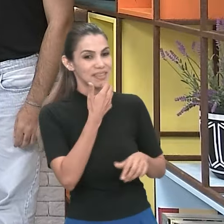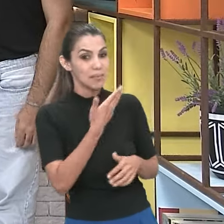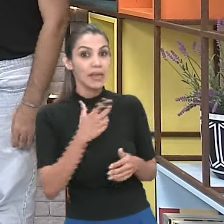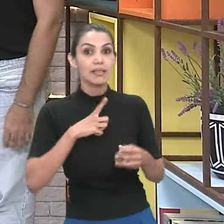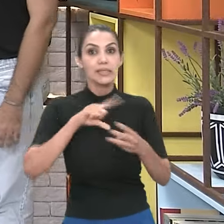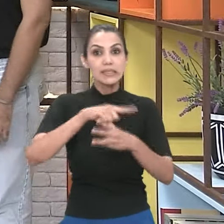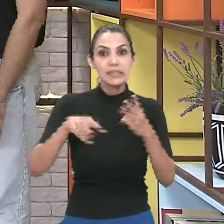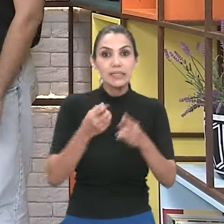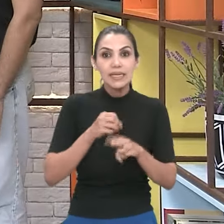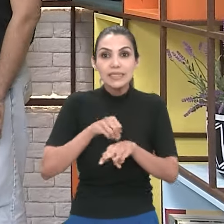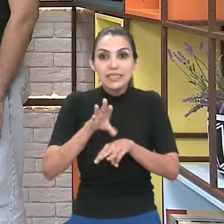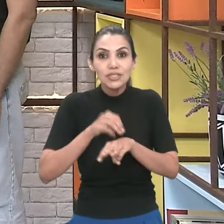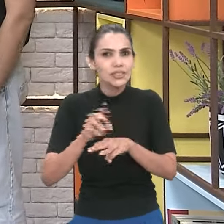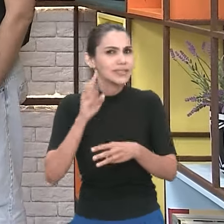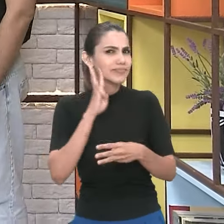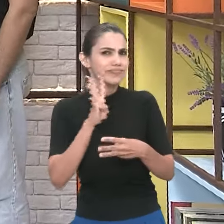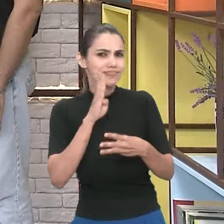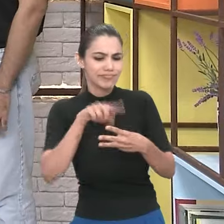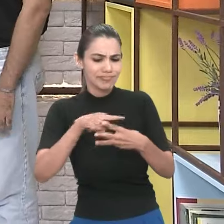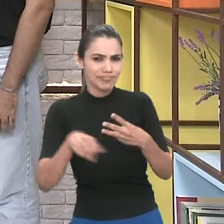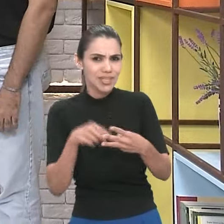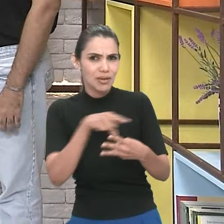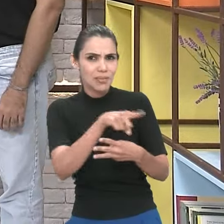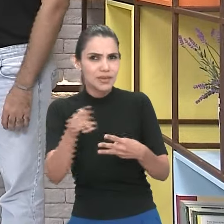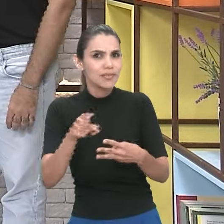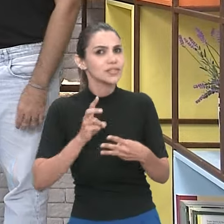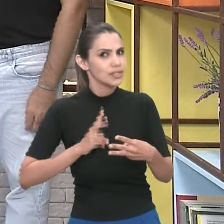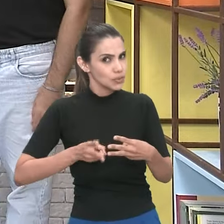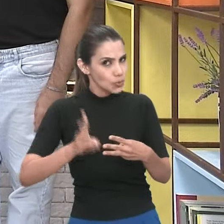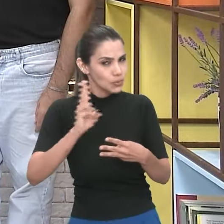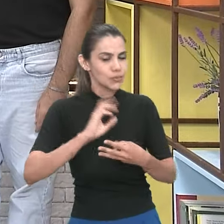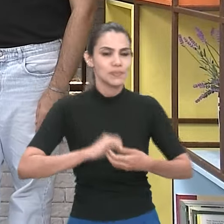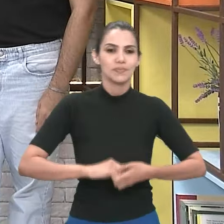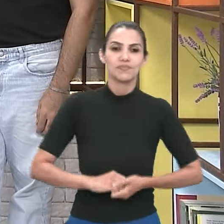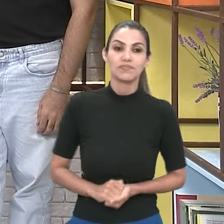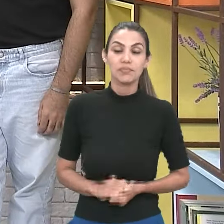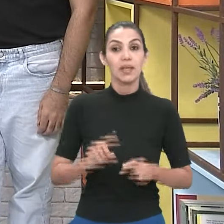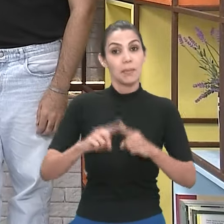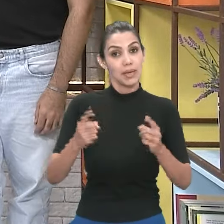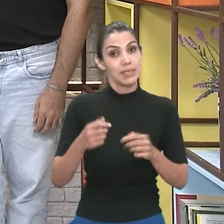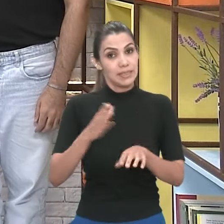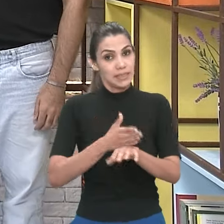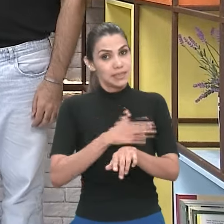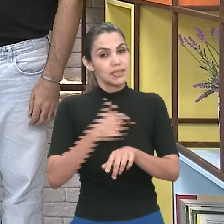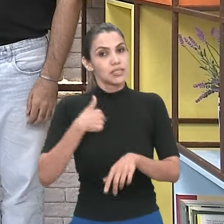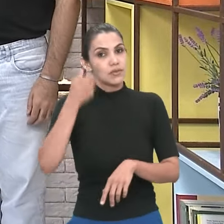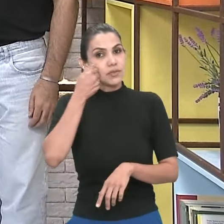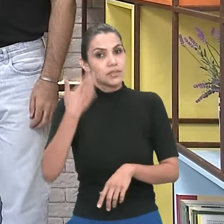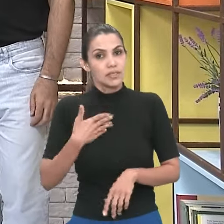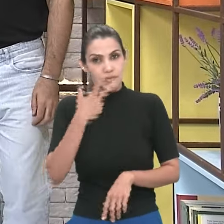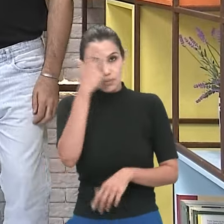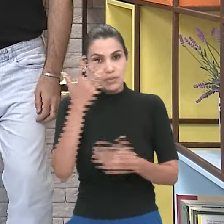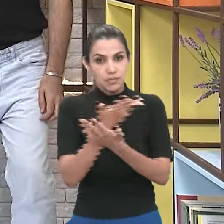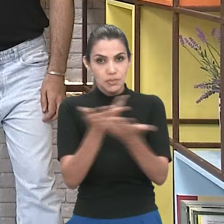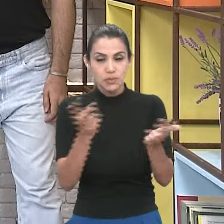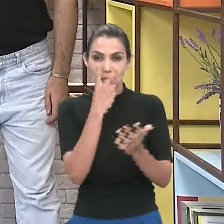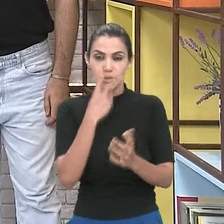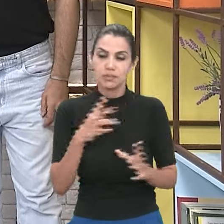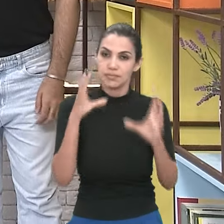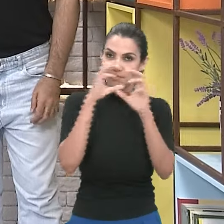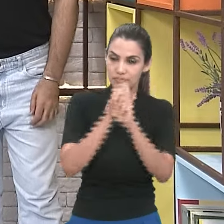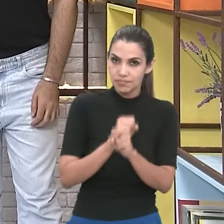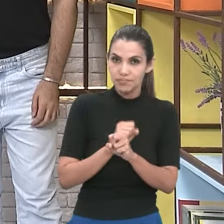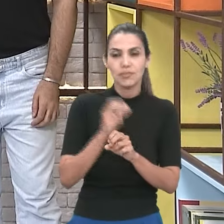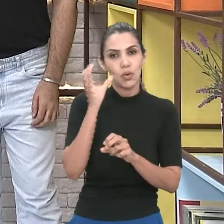gente tem três dicas hoje bem legais para vocês aí continuarem com a semana. Bora lá. Mas antes eu vou fazer a minha descrição, pensando em público cego e de baixa